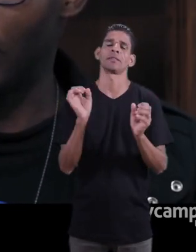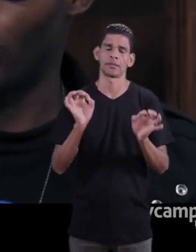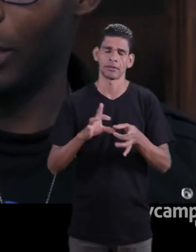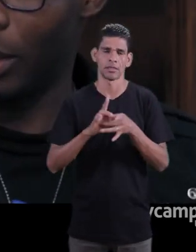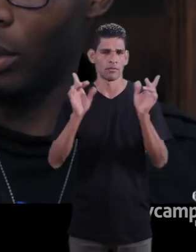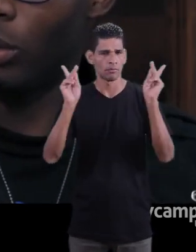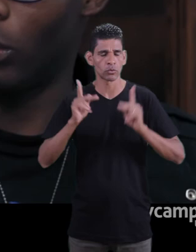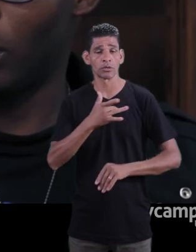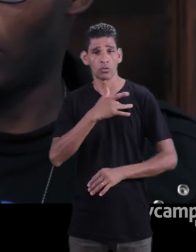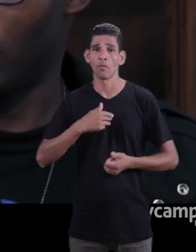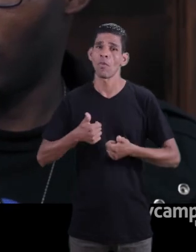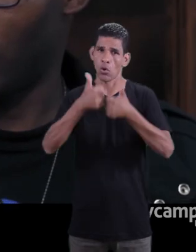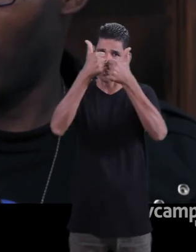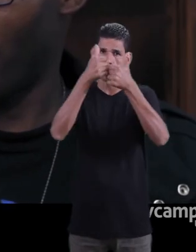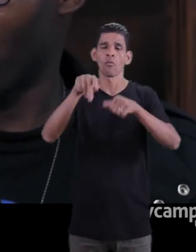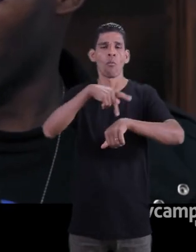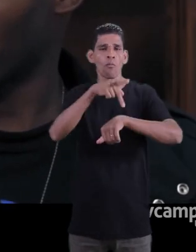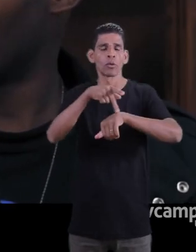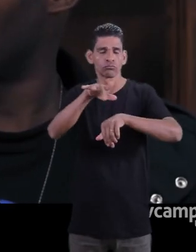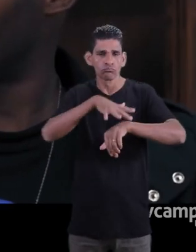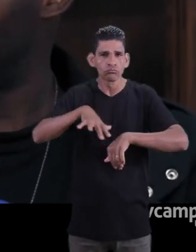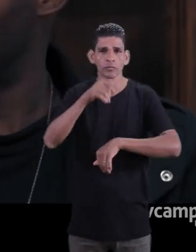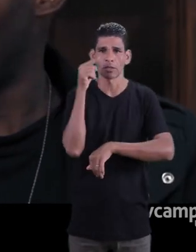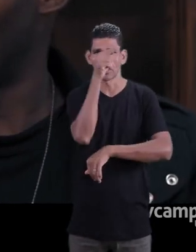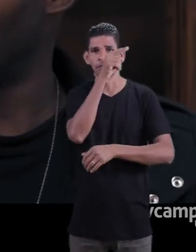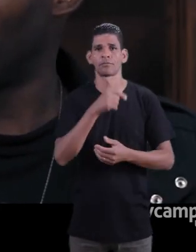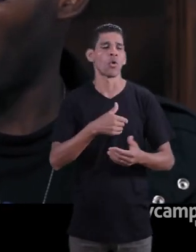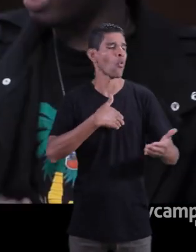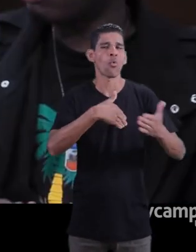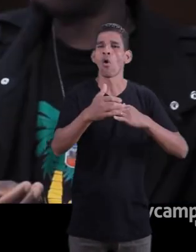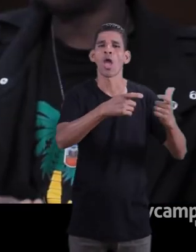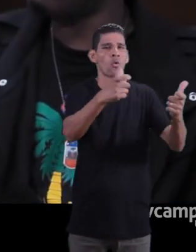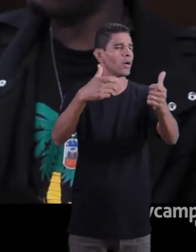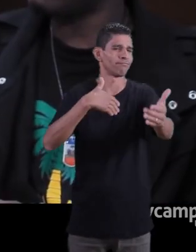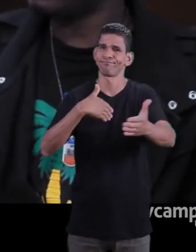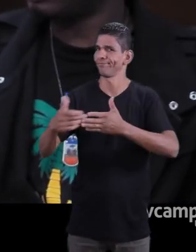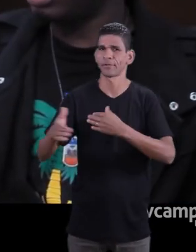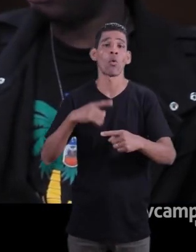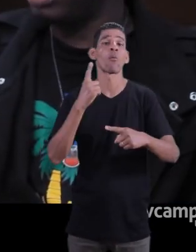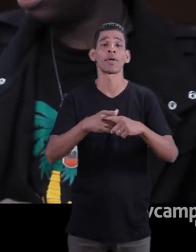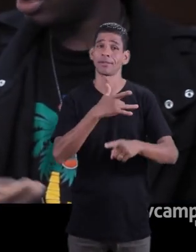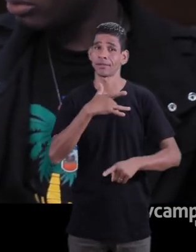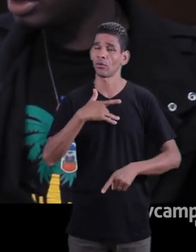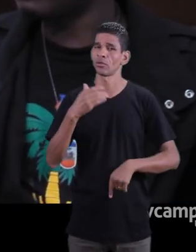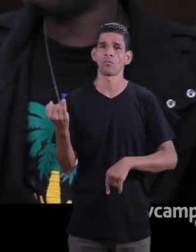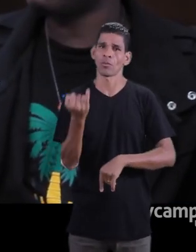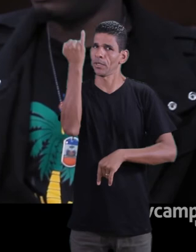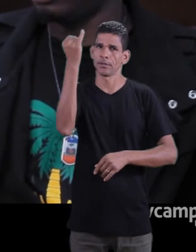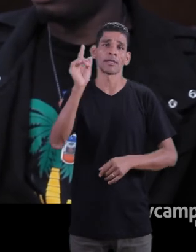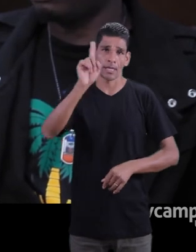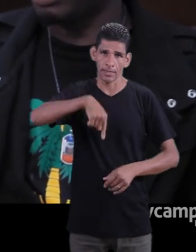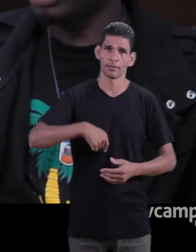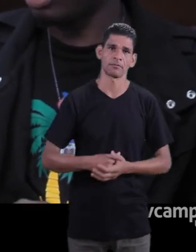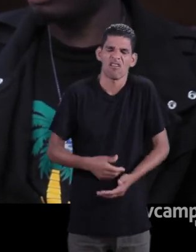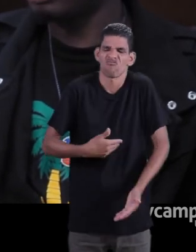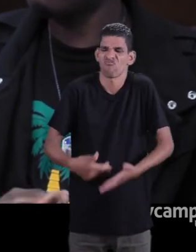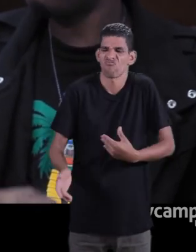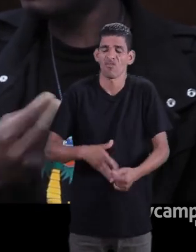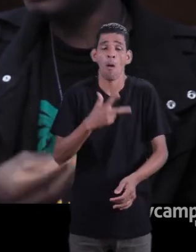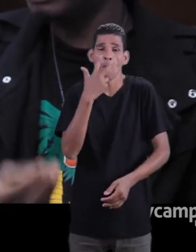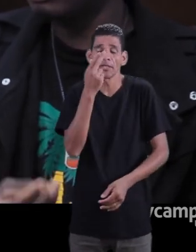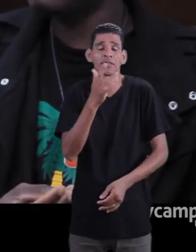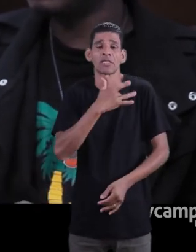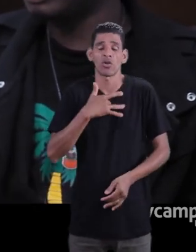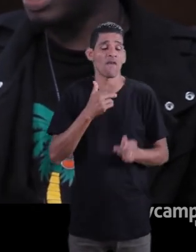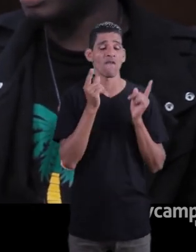defendo-se o acesso de saúde para o povo, seja onde que for, porque a saúde